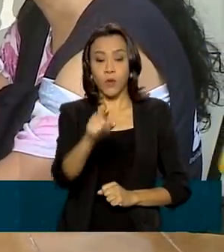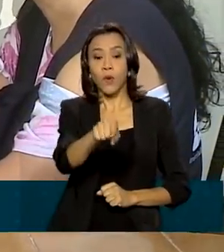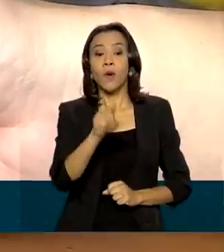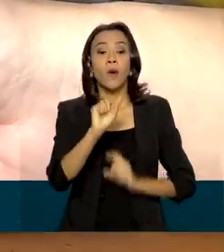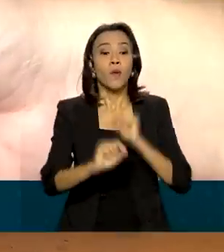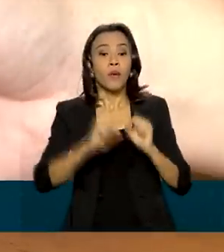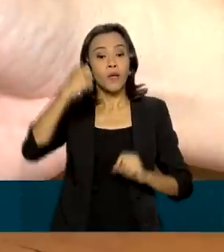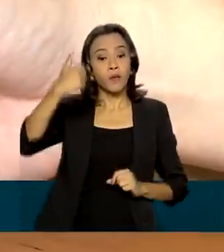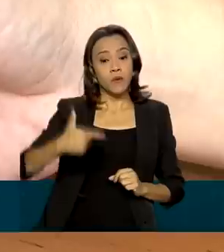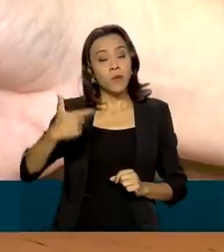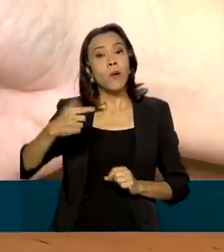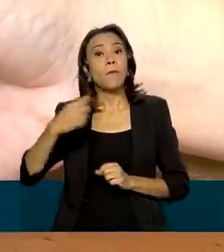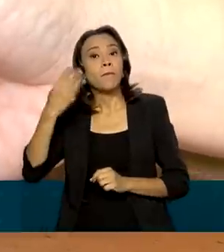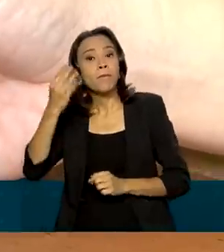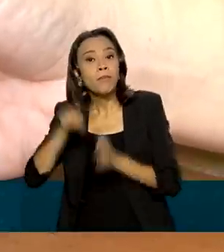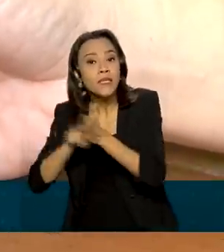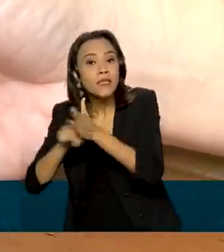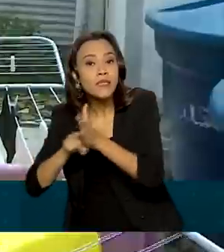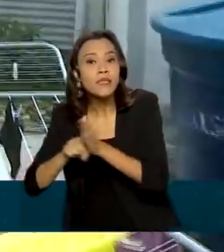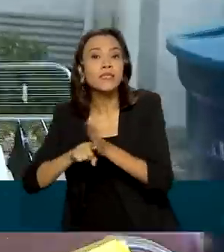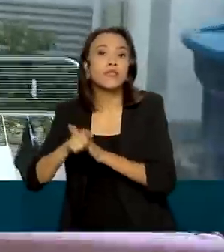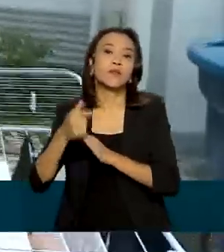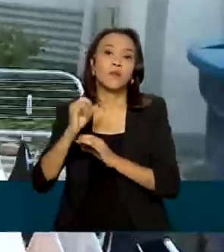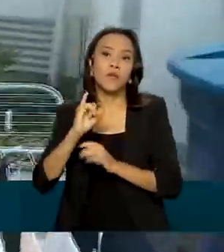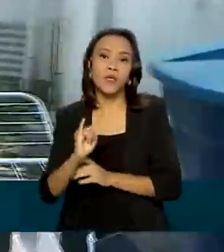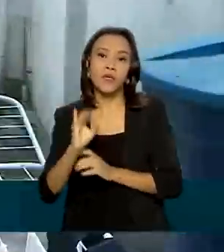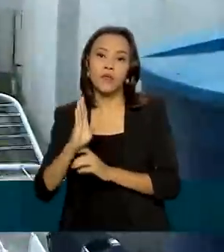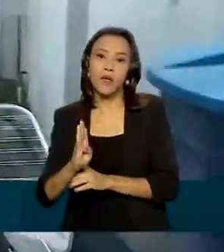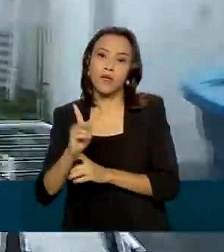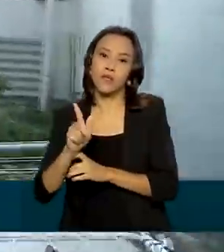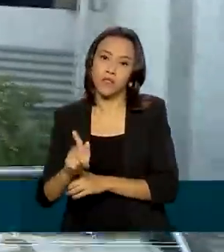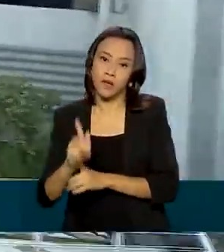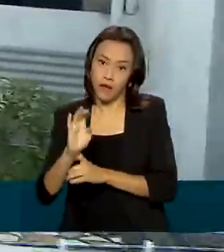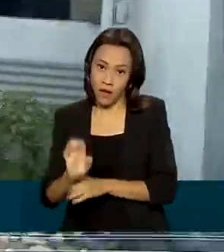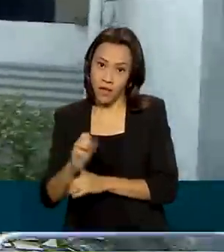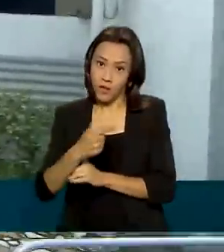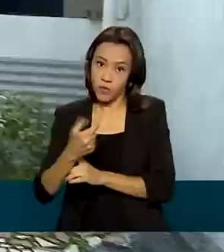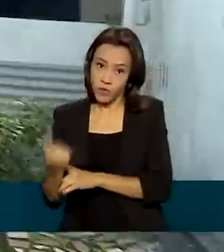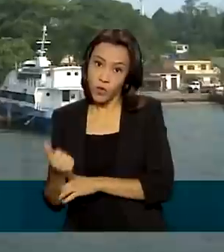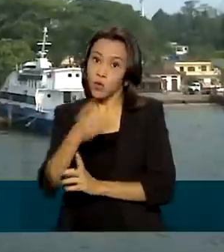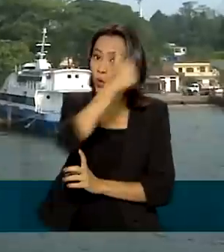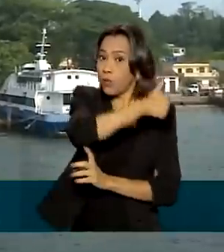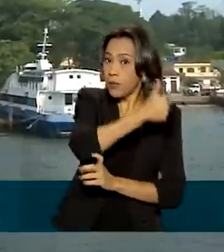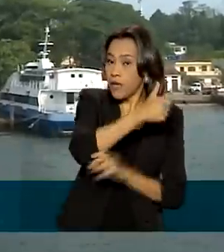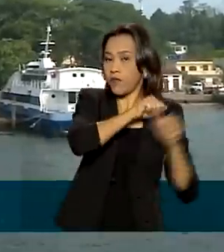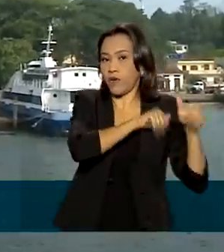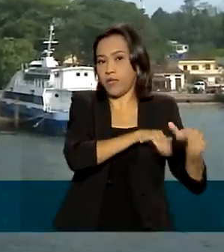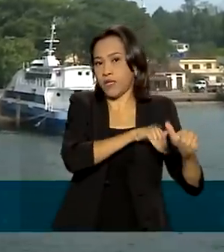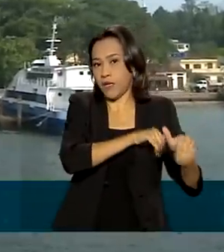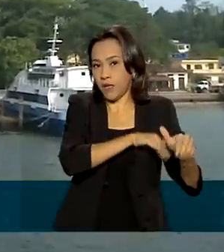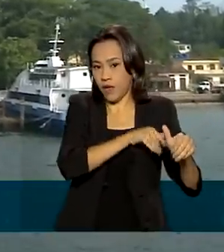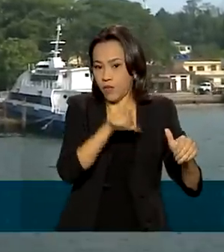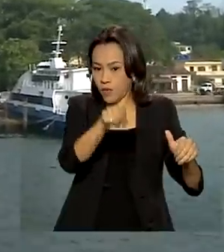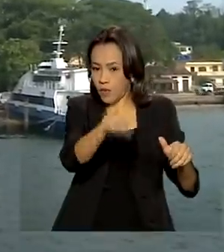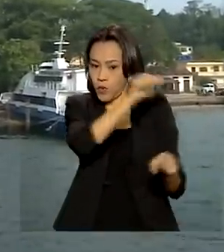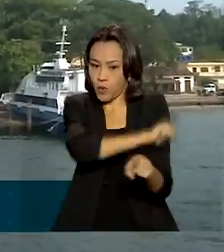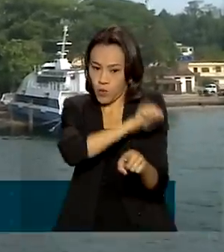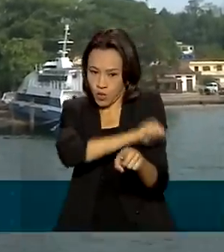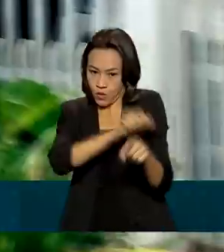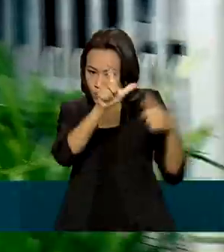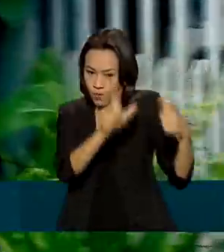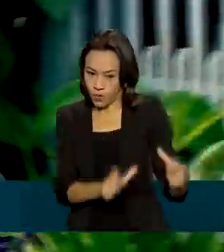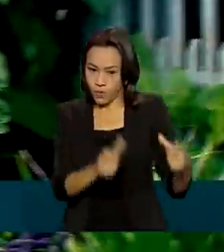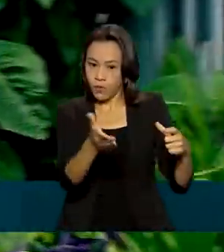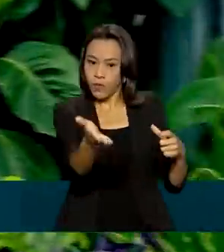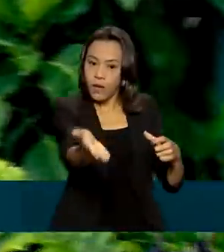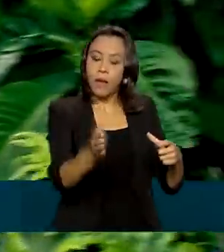do Censo do IBGE 2022. O primeiro teste foi em setembro, na ilha de Paquetá, no Rio de Janeiro.